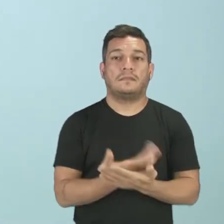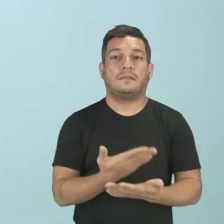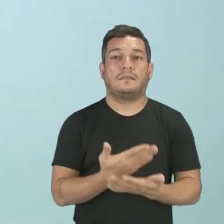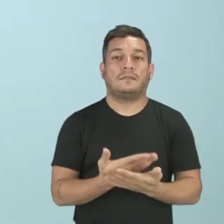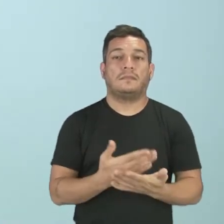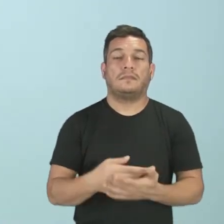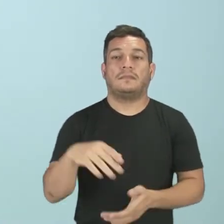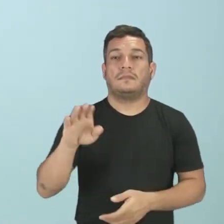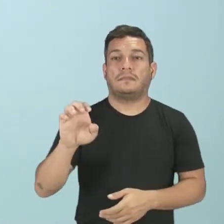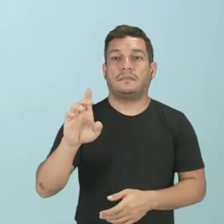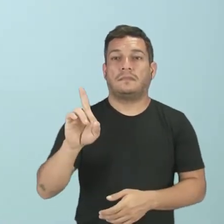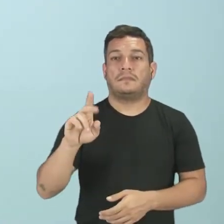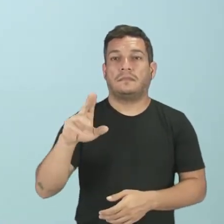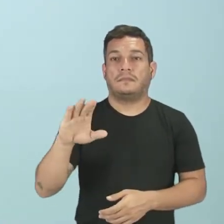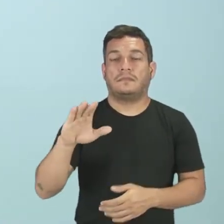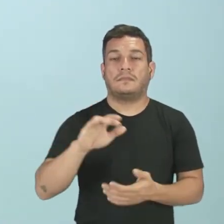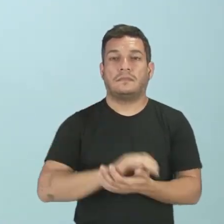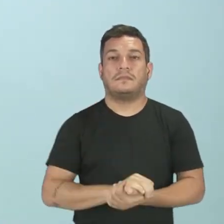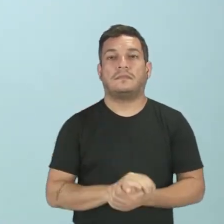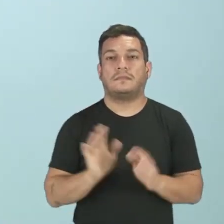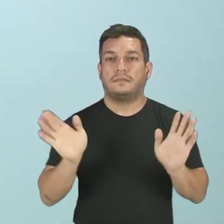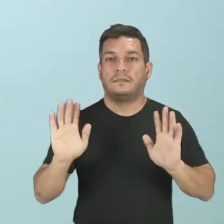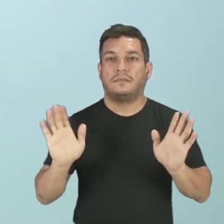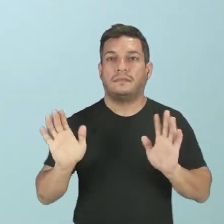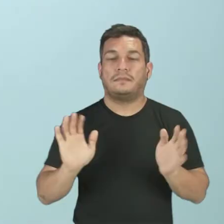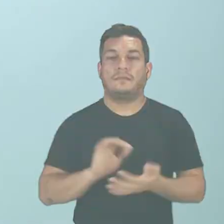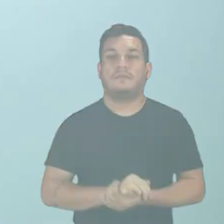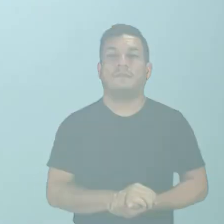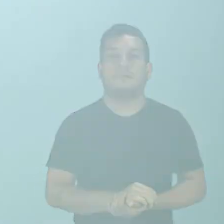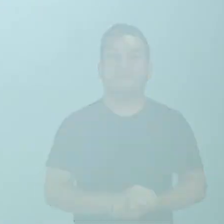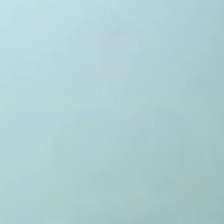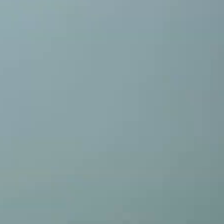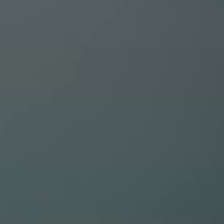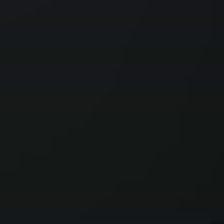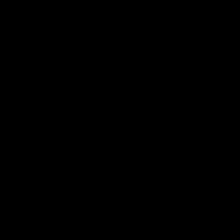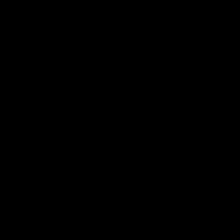lá na plataforma Eduque. No mais, tchau, tchau, meninos!